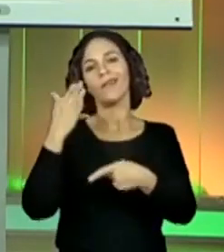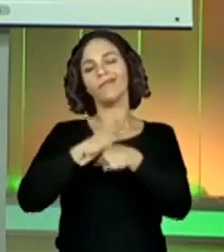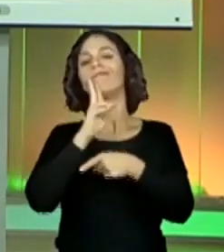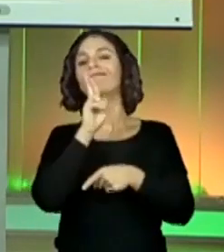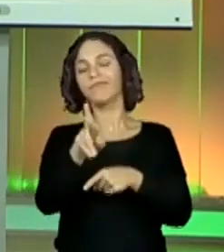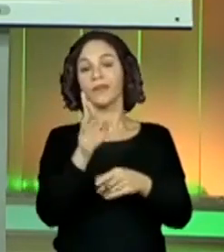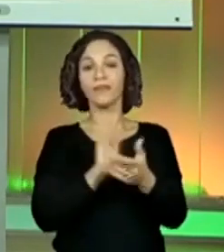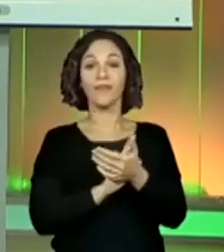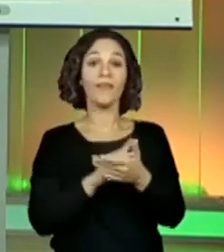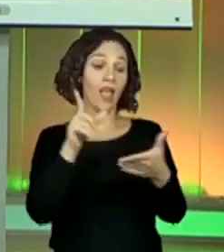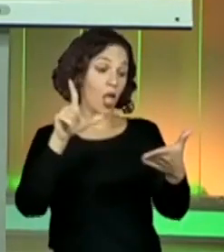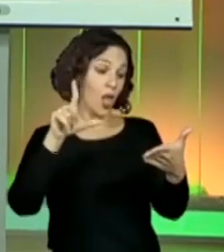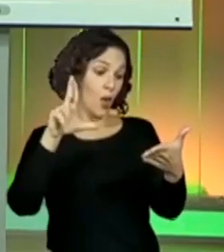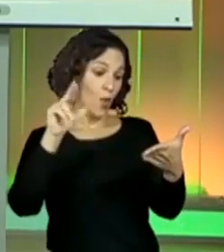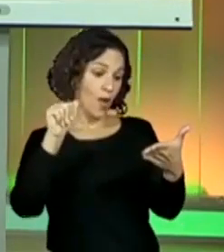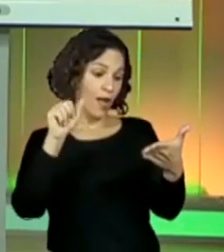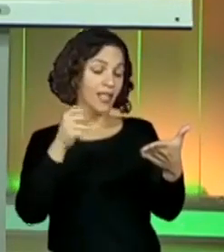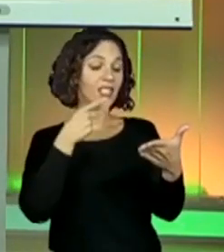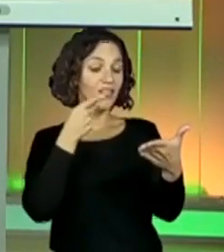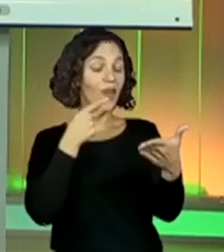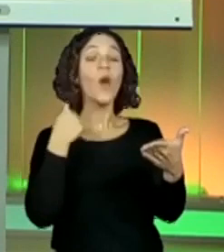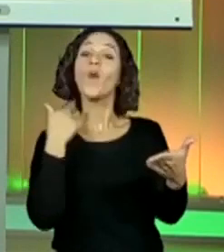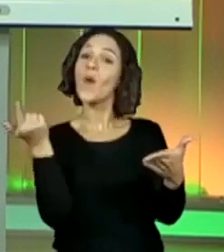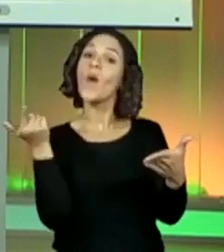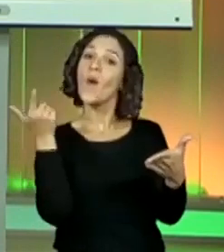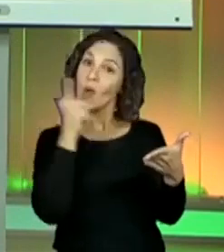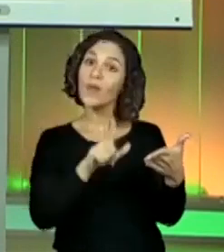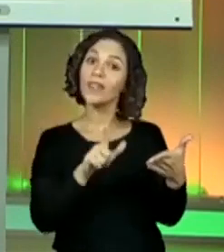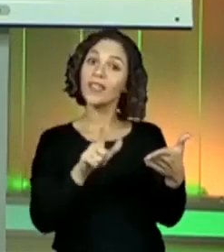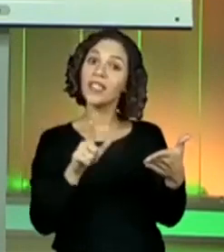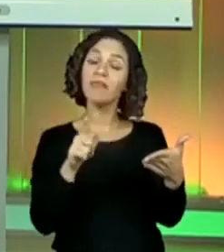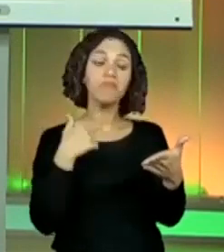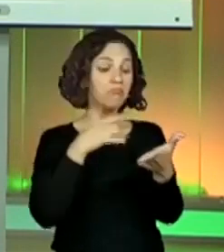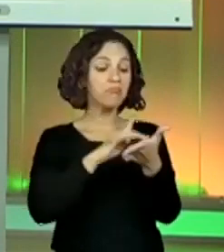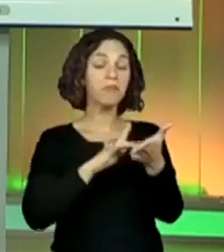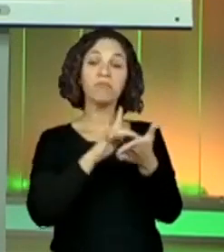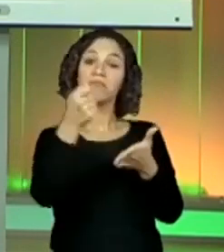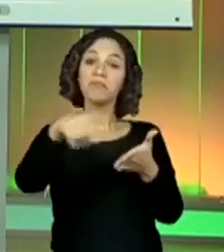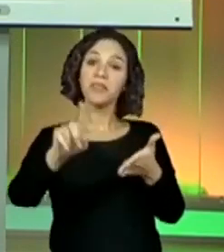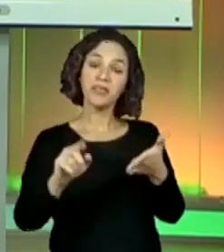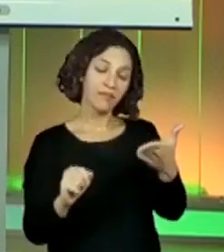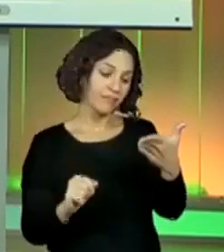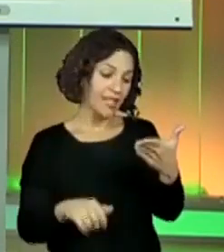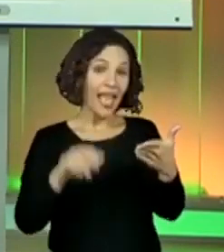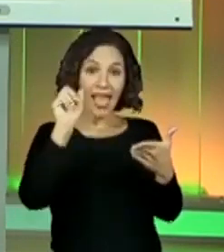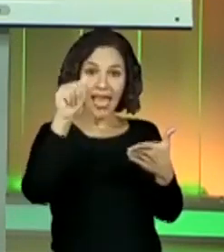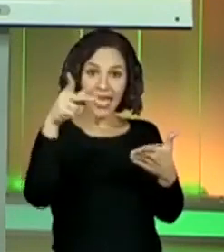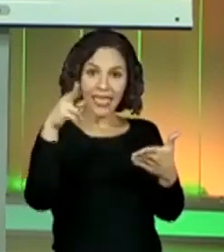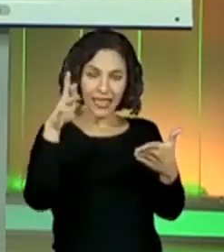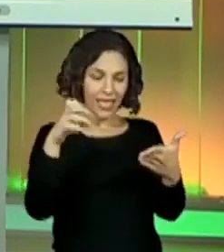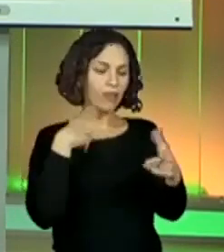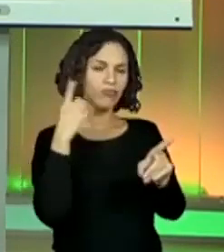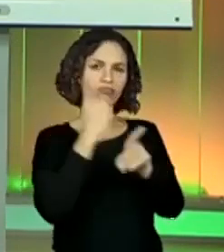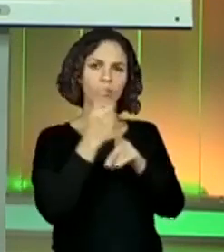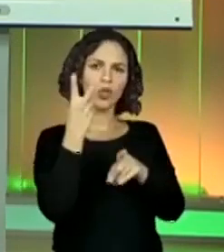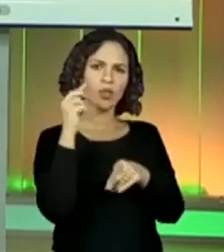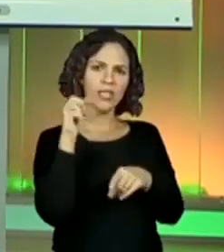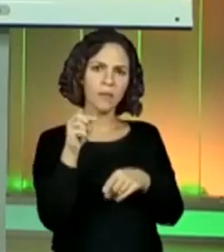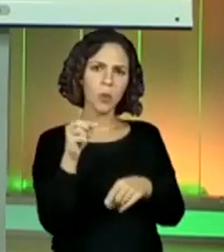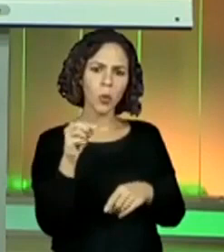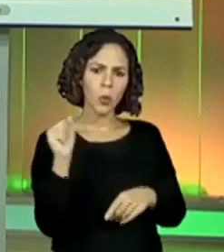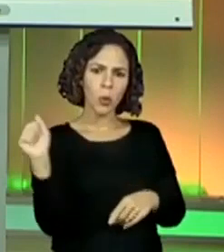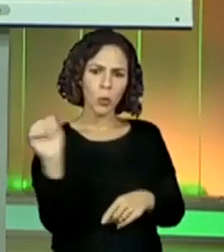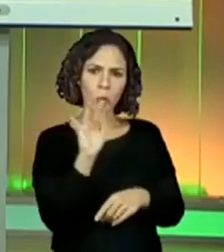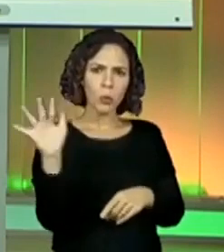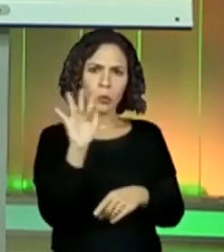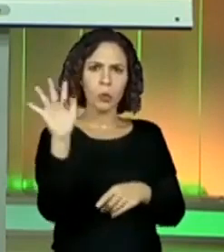foi muito legal, ele conseguiu fazer sem a calculadora. O André descobriu aqui, ele falou, dois mil é muito dinheiro,